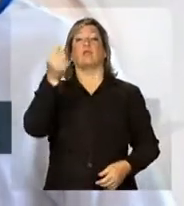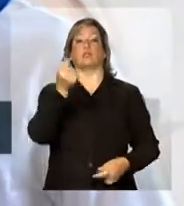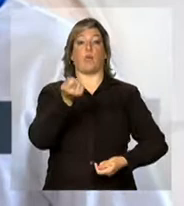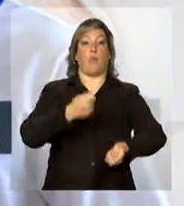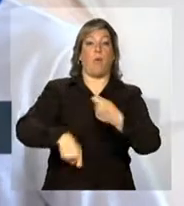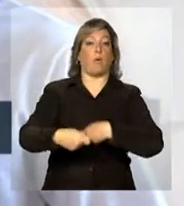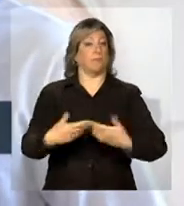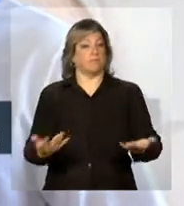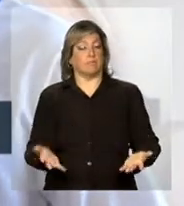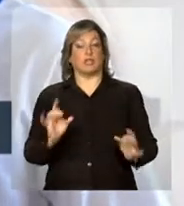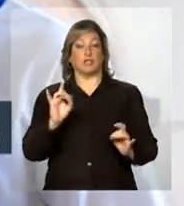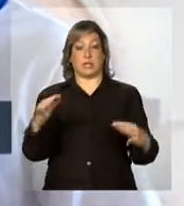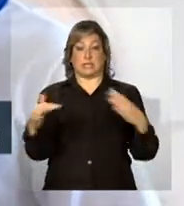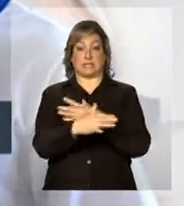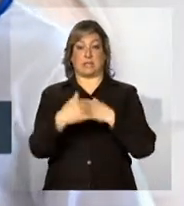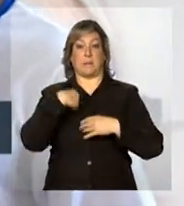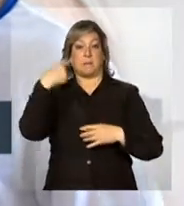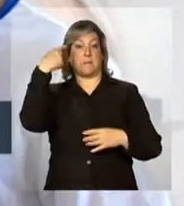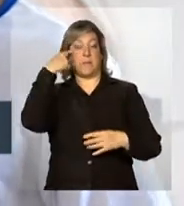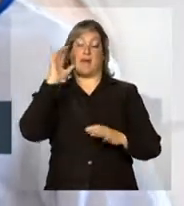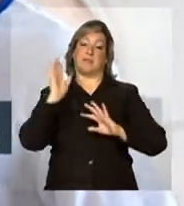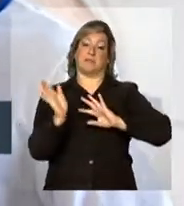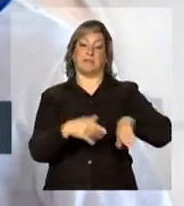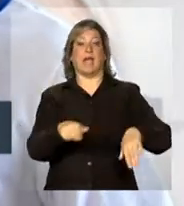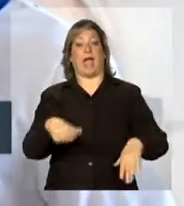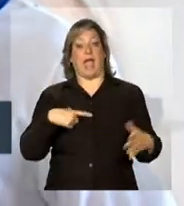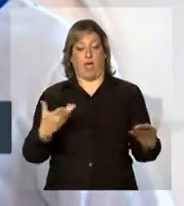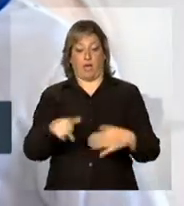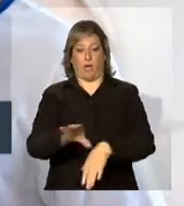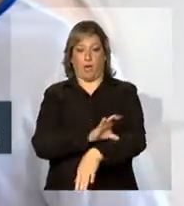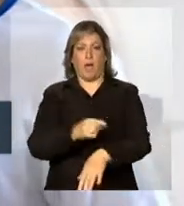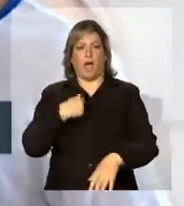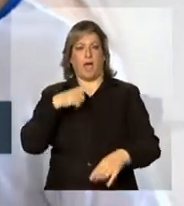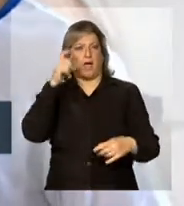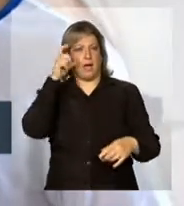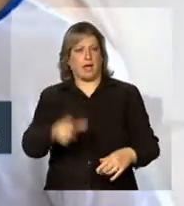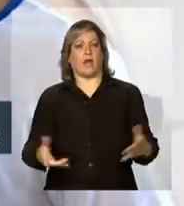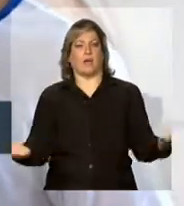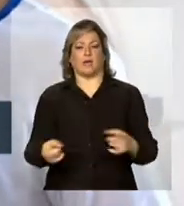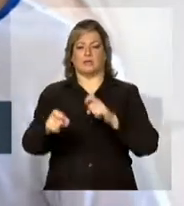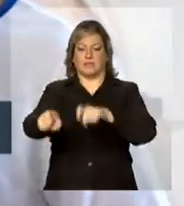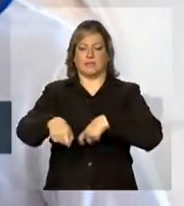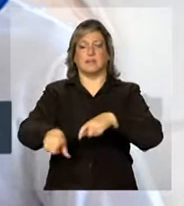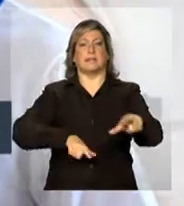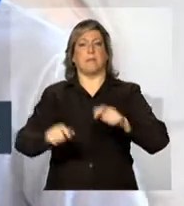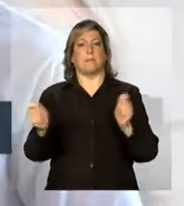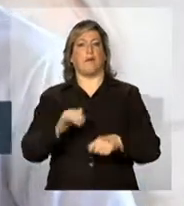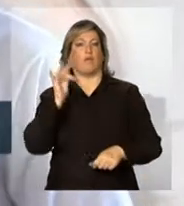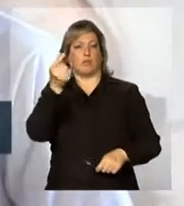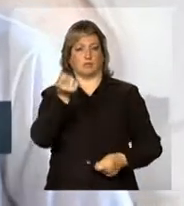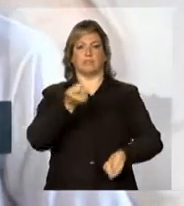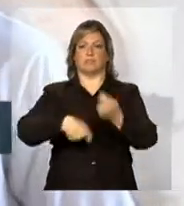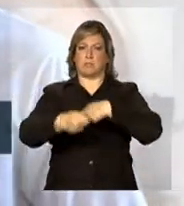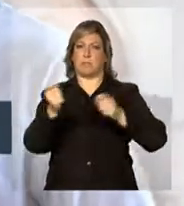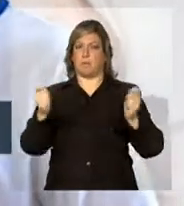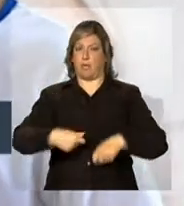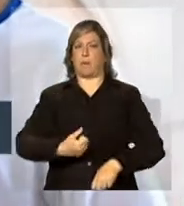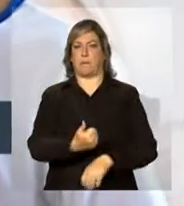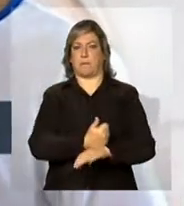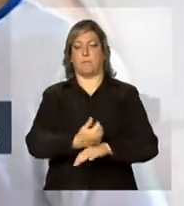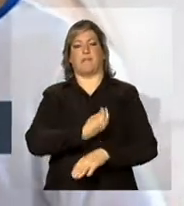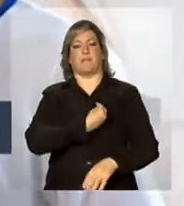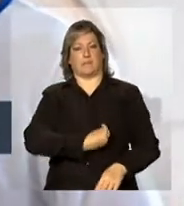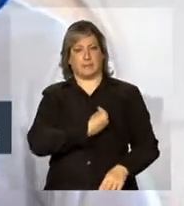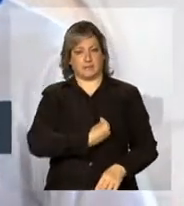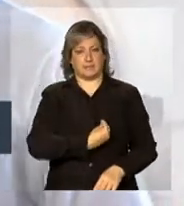só em cidade grande. Então, com esse curso, eu pude ver que no campo eu também posso ter um bom futuro, uma boa qualidade de vida. E você tem vontade